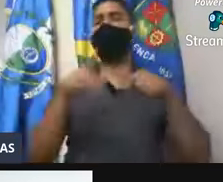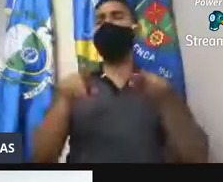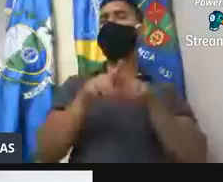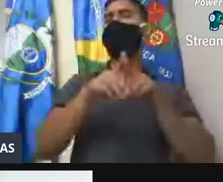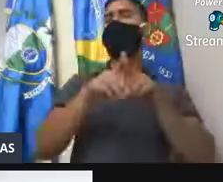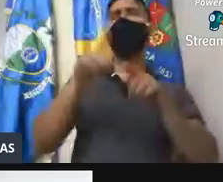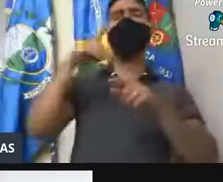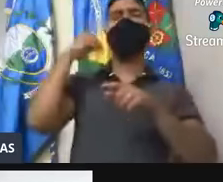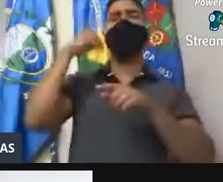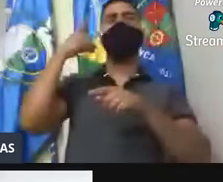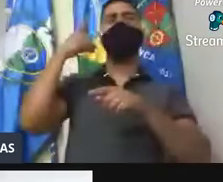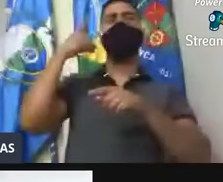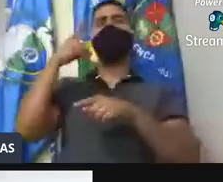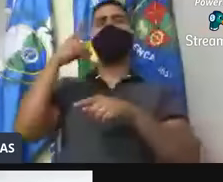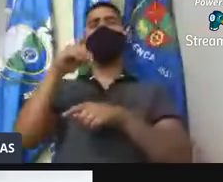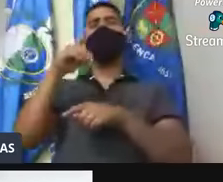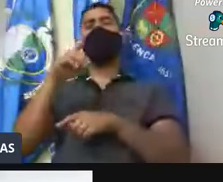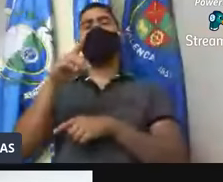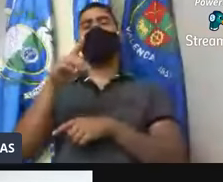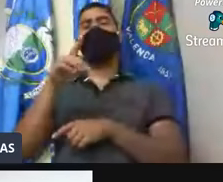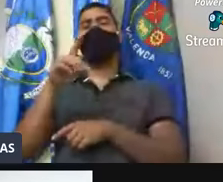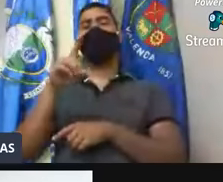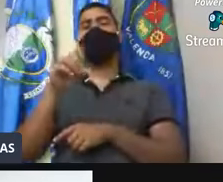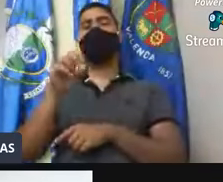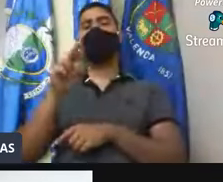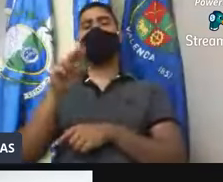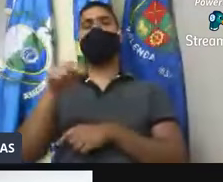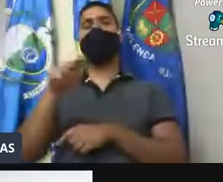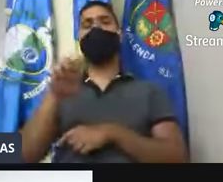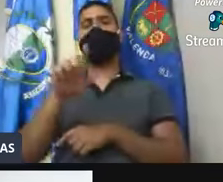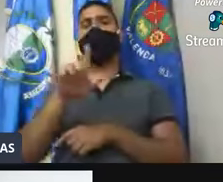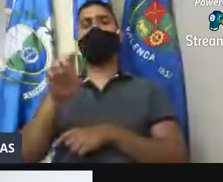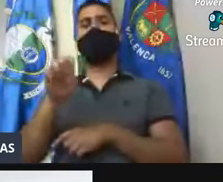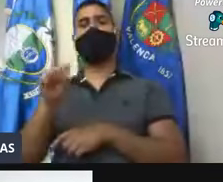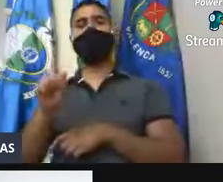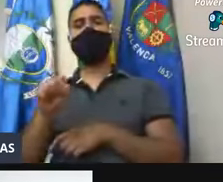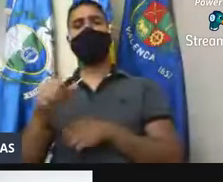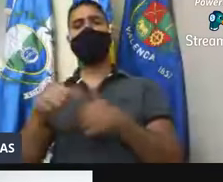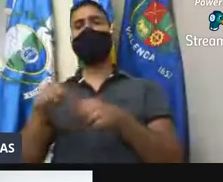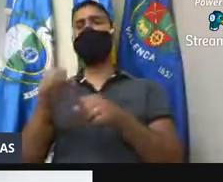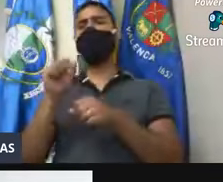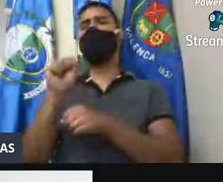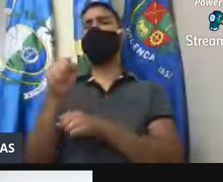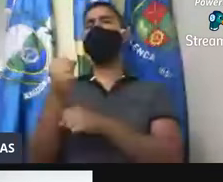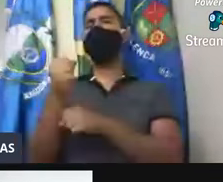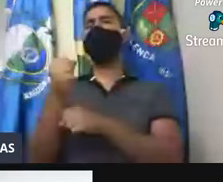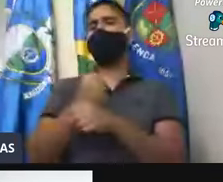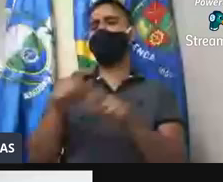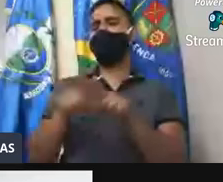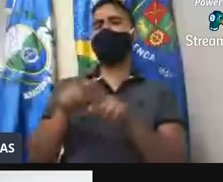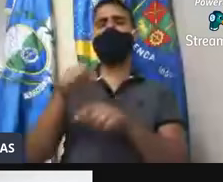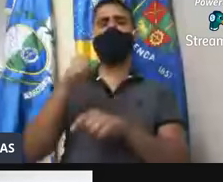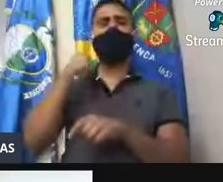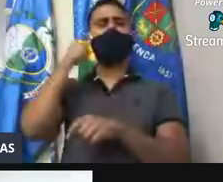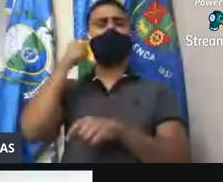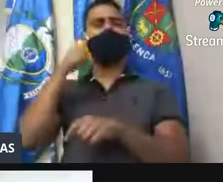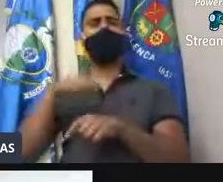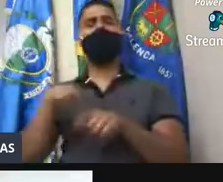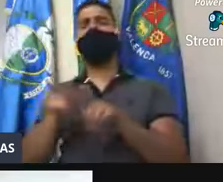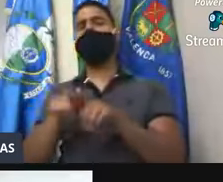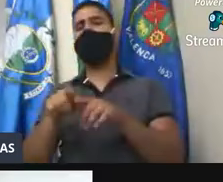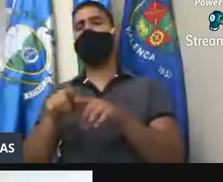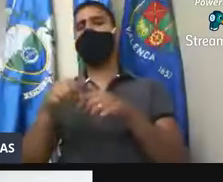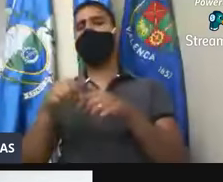deputado federal, para vocês terem uma ideia. Dornelis foi deputado federal, depois foi oito anos senador, Marivaldo era o seu assessor,